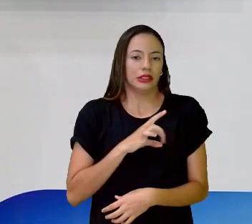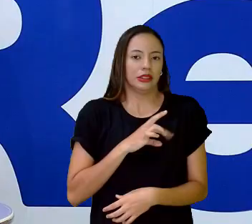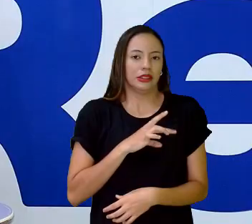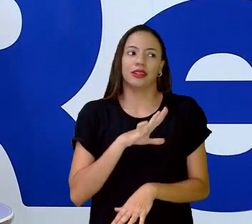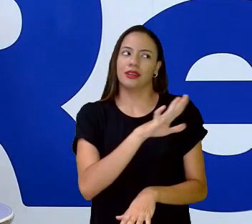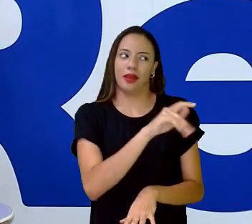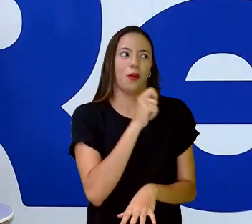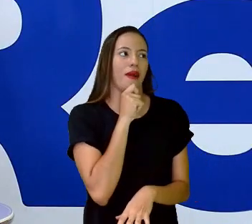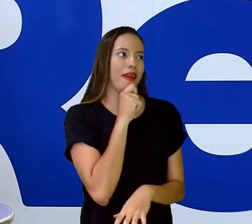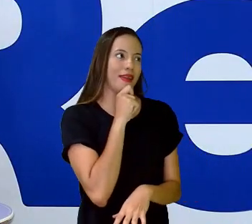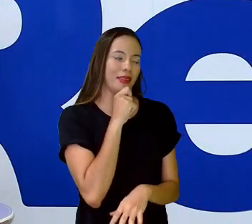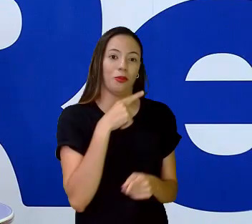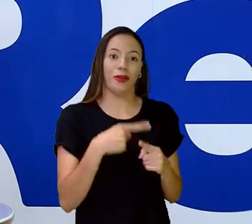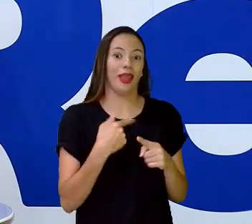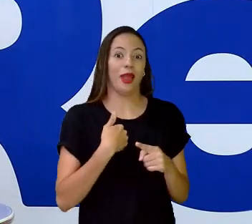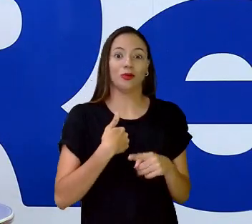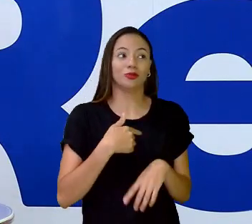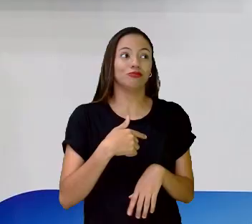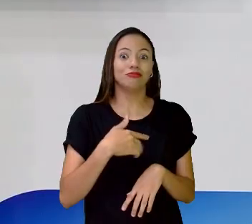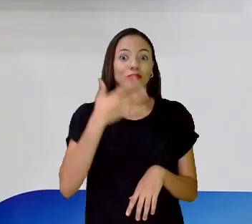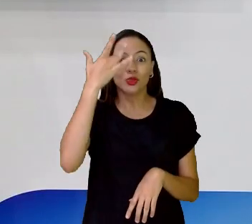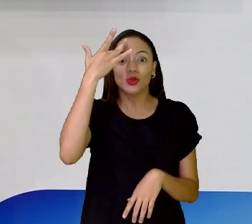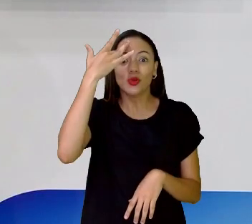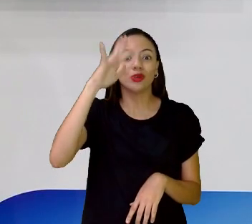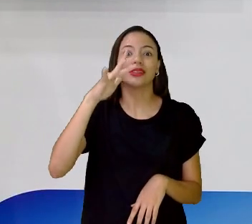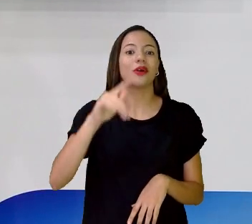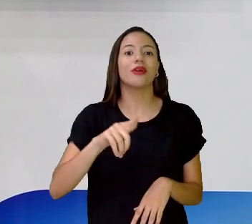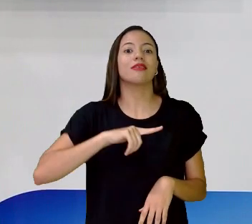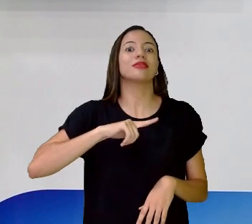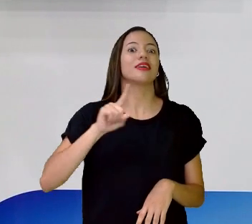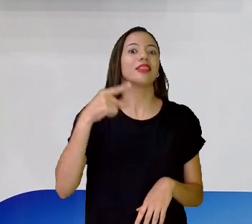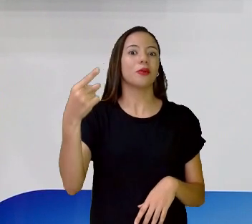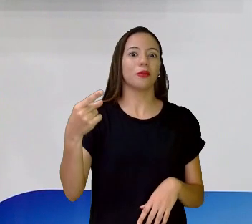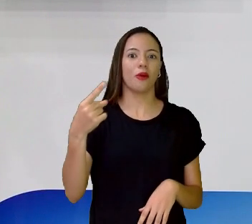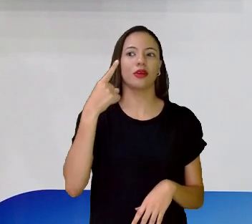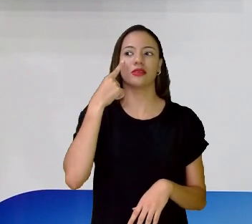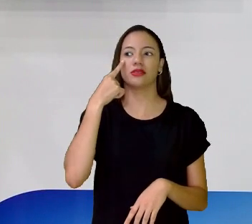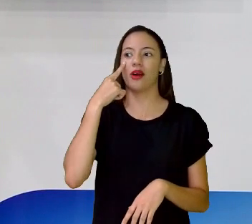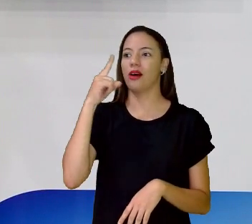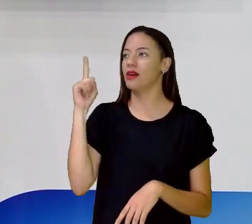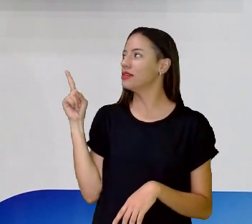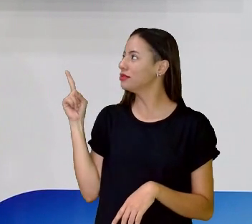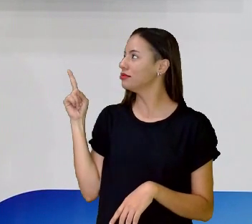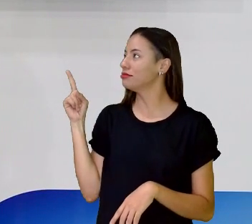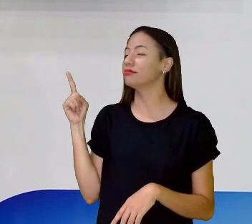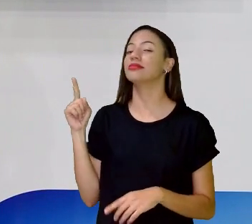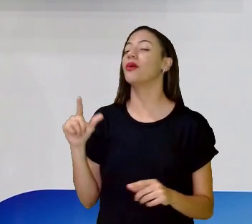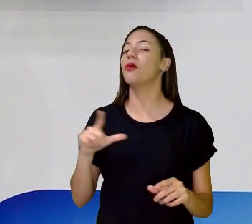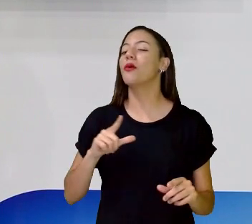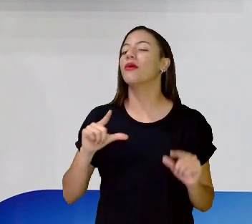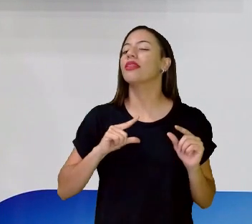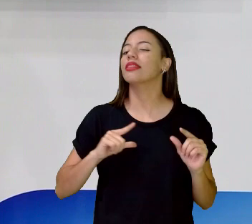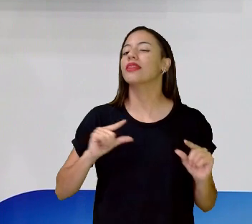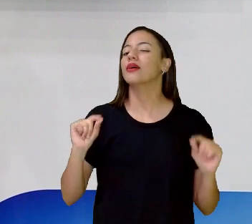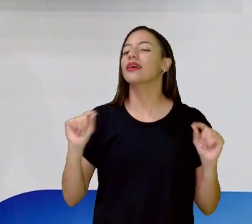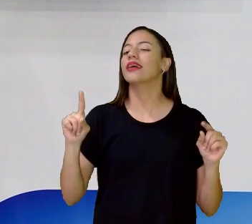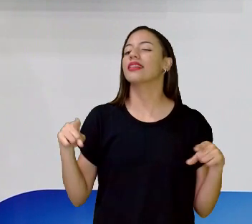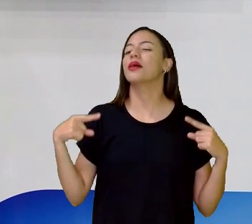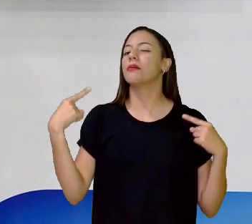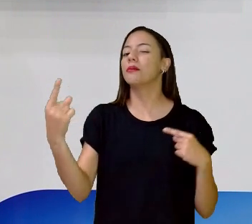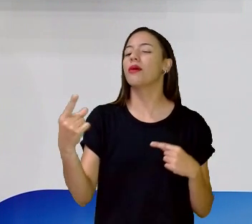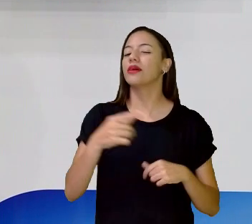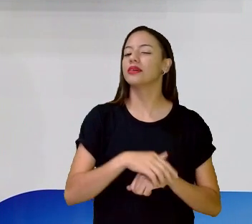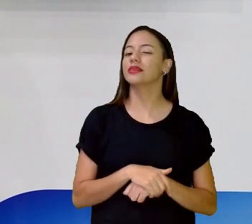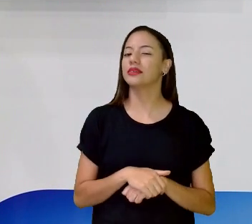estou, quando eu sei o que me espera. Vamos ver. Vamos ver o que espera por vocês e pela professora Abigail nos